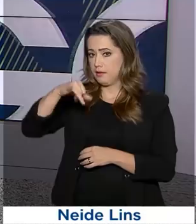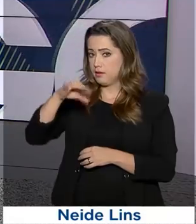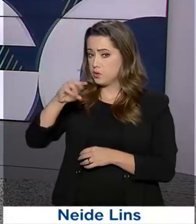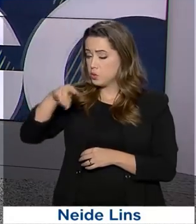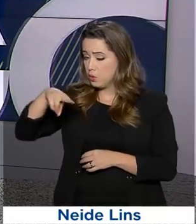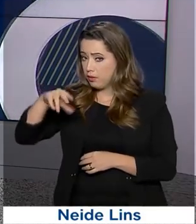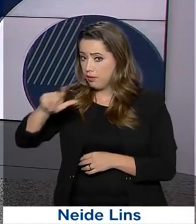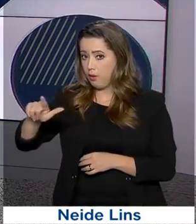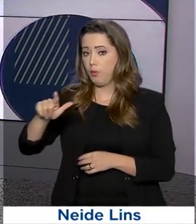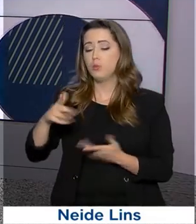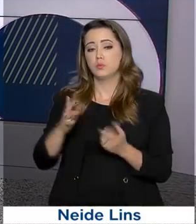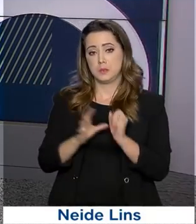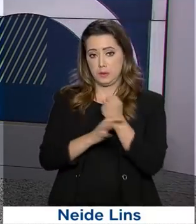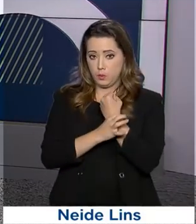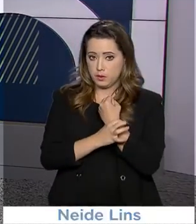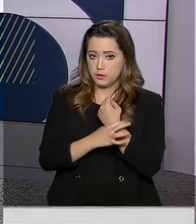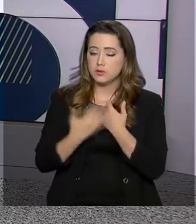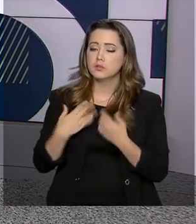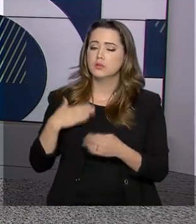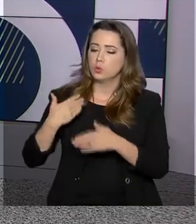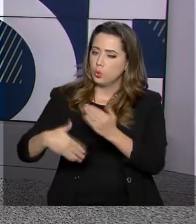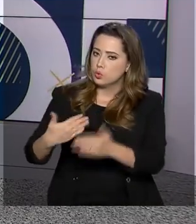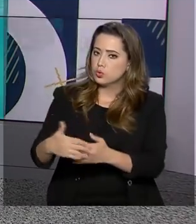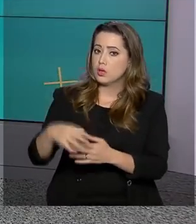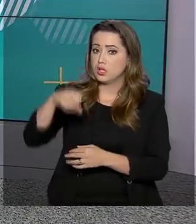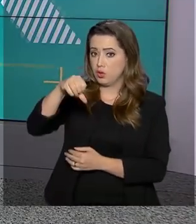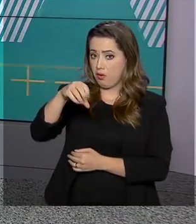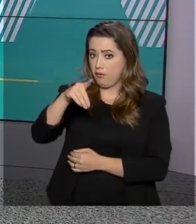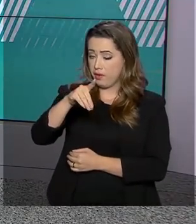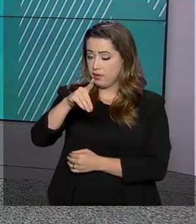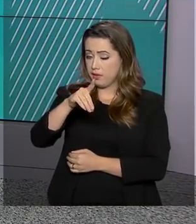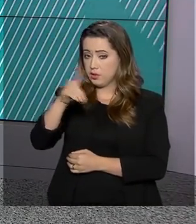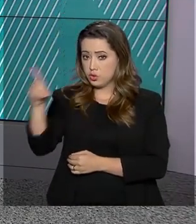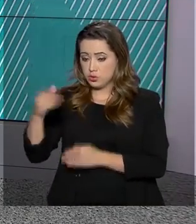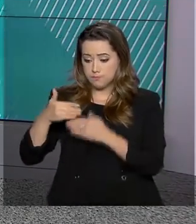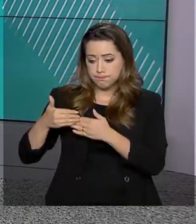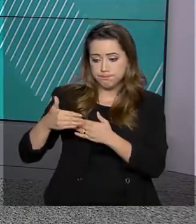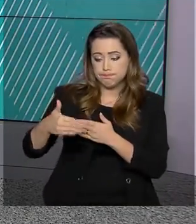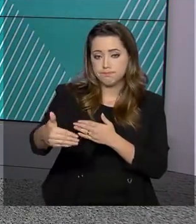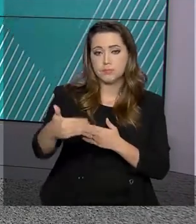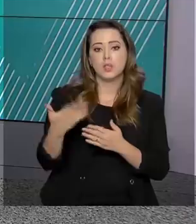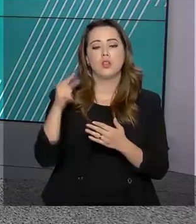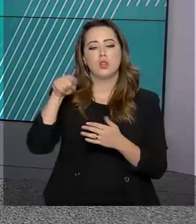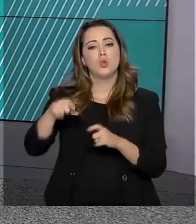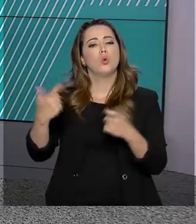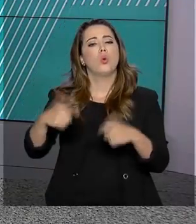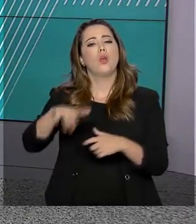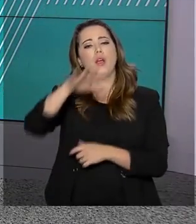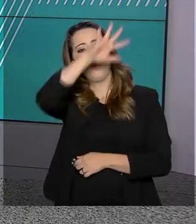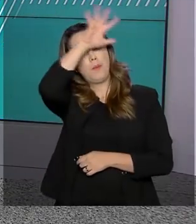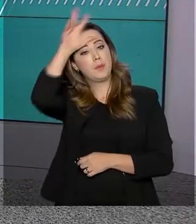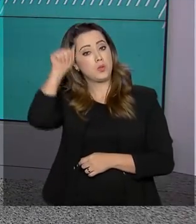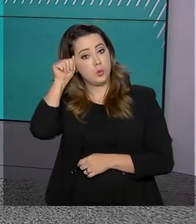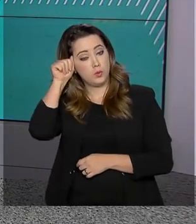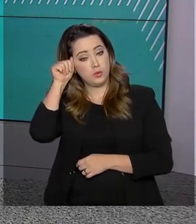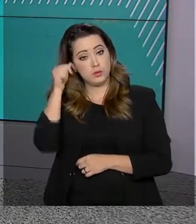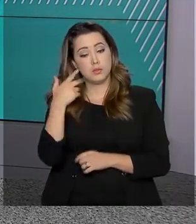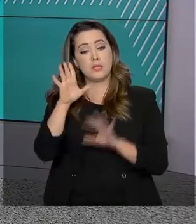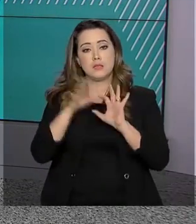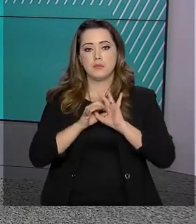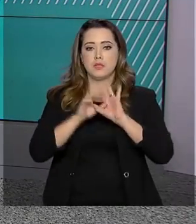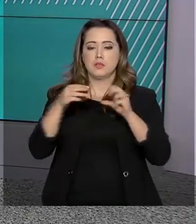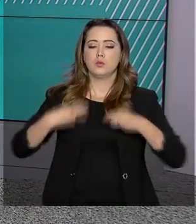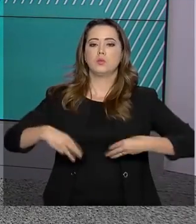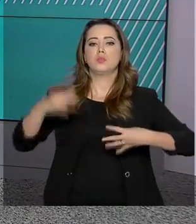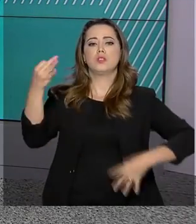por mais 90 dias às ações de policiamento nas unidades prisionais do sistema penitenciário do Amazonas. A autorização do